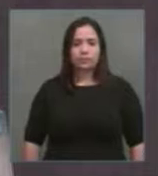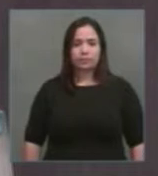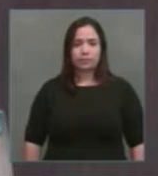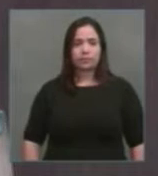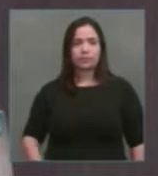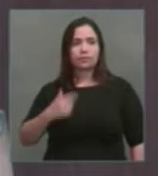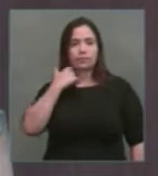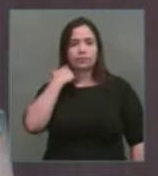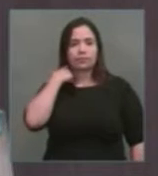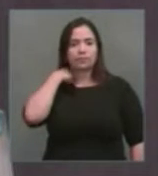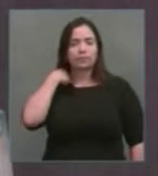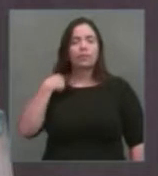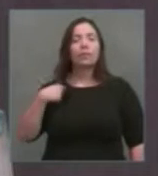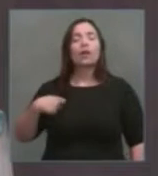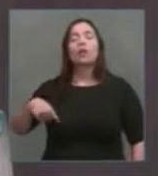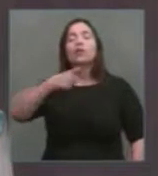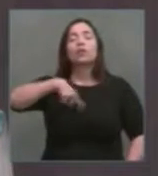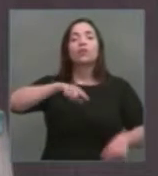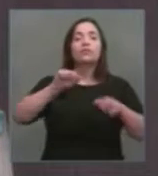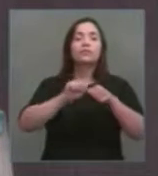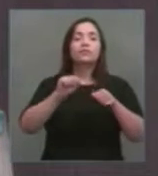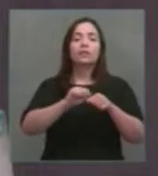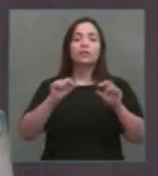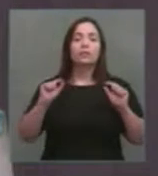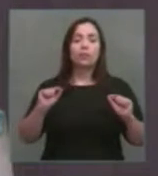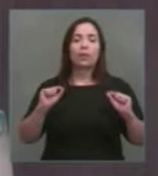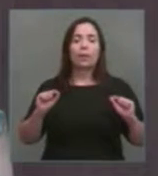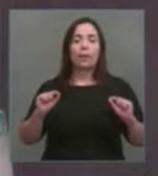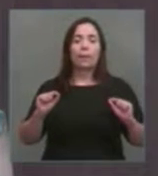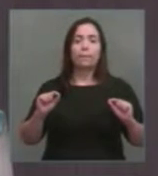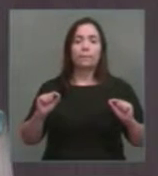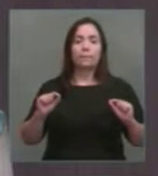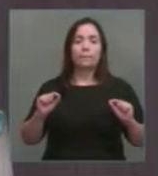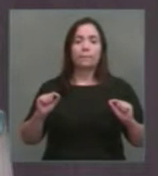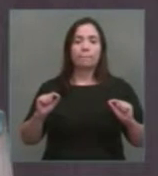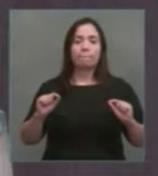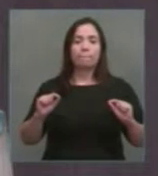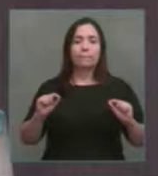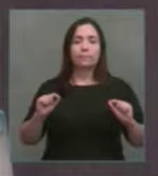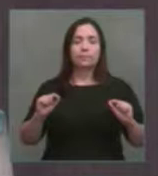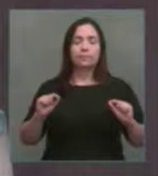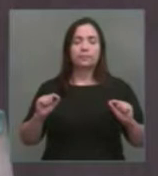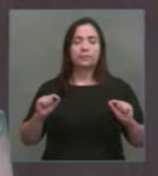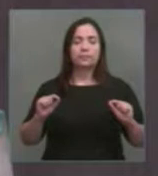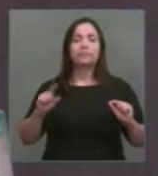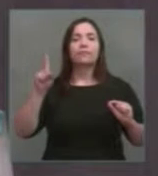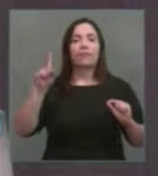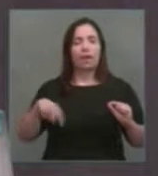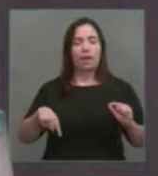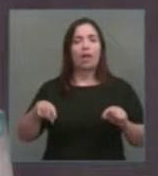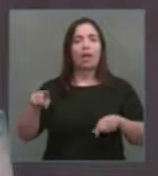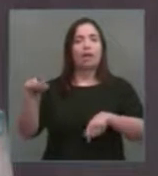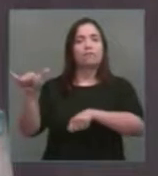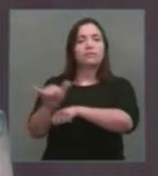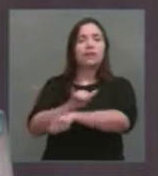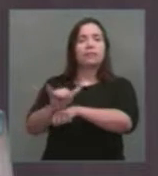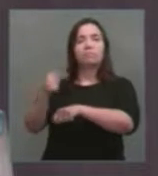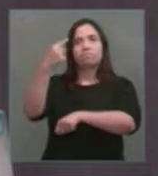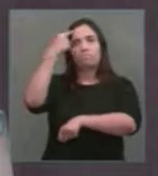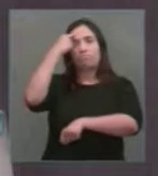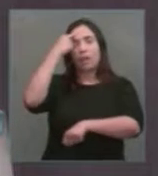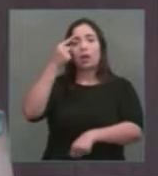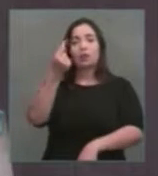fizemos foi entregar infraestrutura estratégica, construída com o dinheiro do povo,